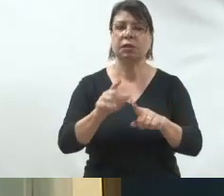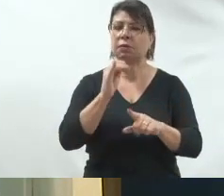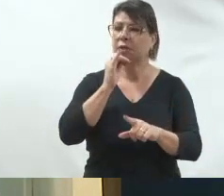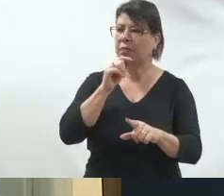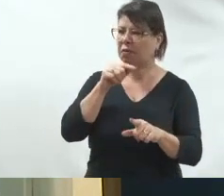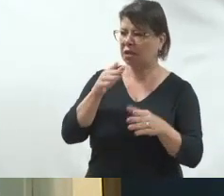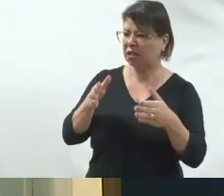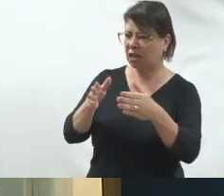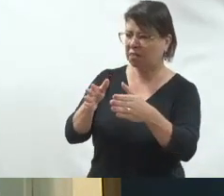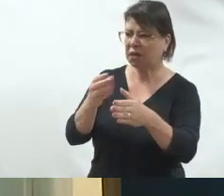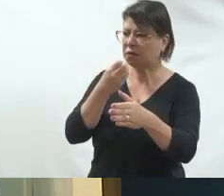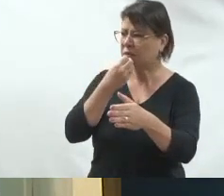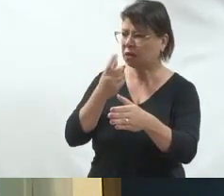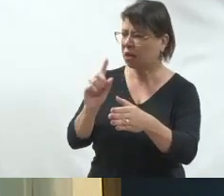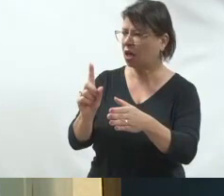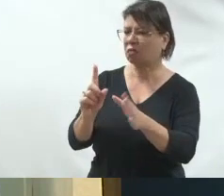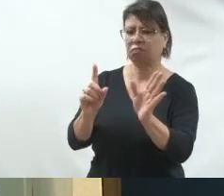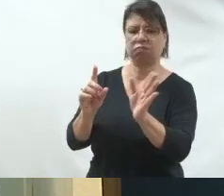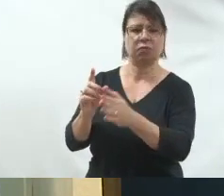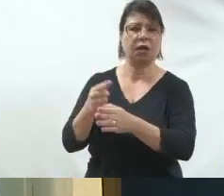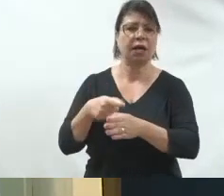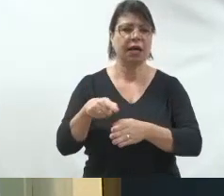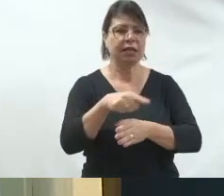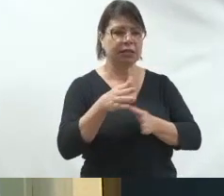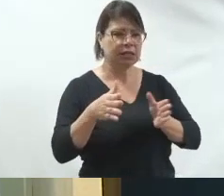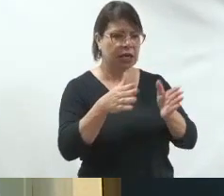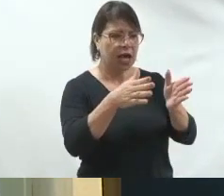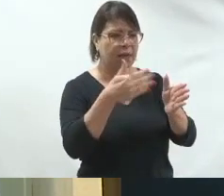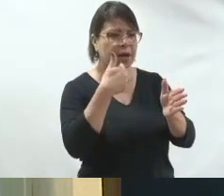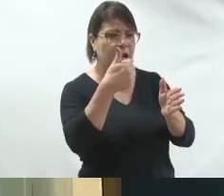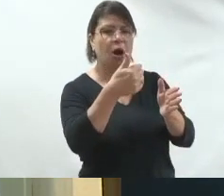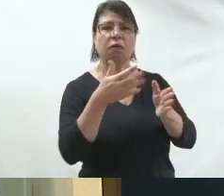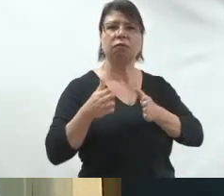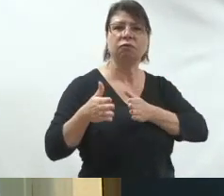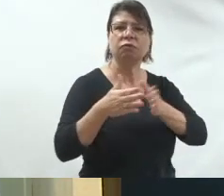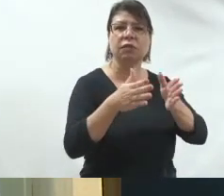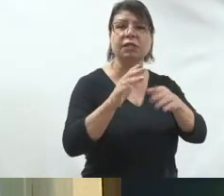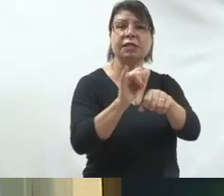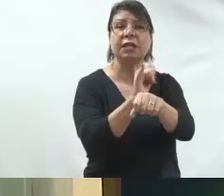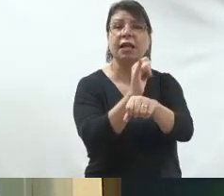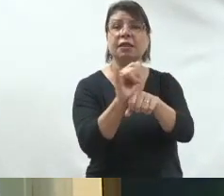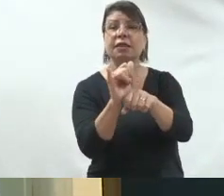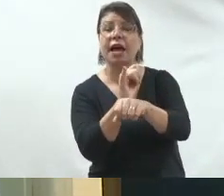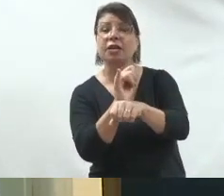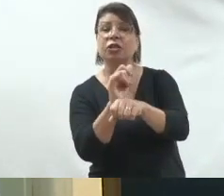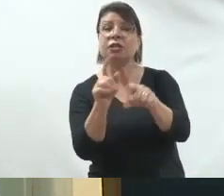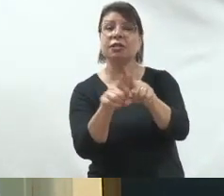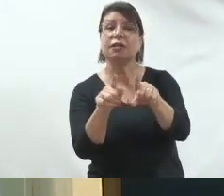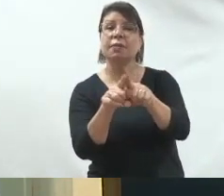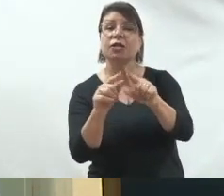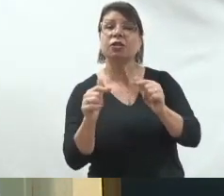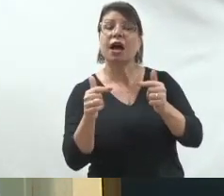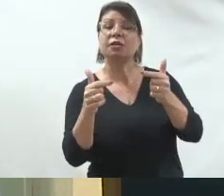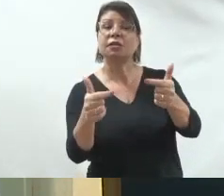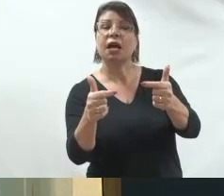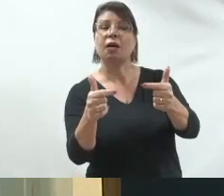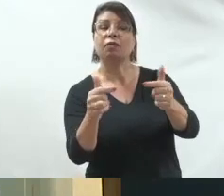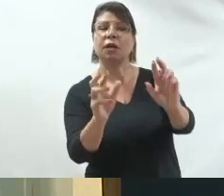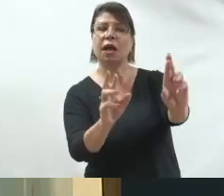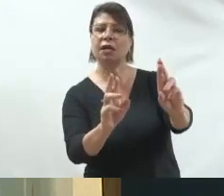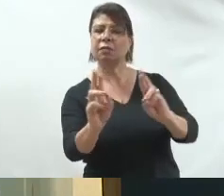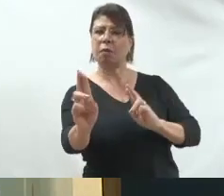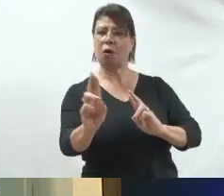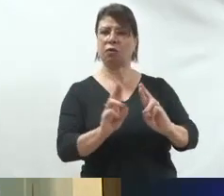preocupado, você fala, poxa, meu concorrente está fazendo uma determinada coisa, eu tenho que fazer também. Estratégias de reação nunca são boas.